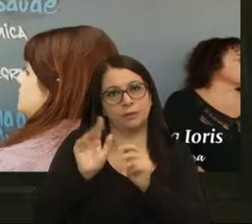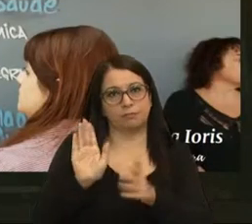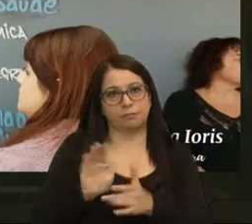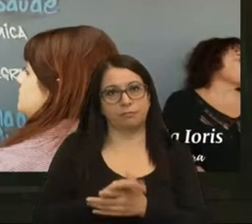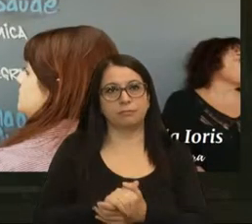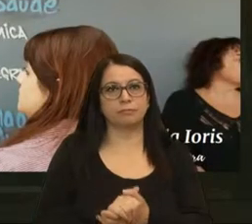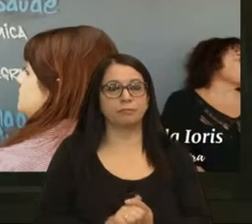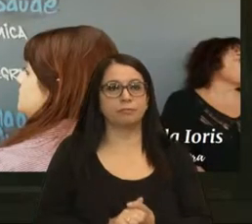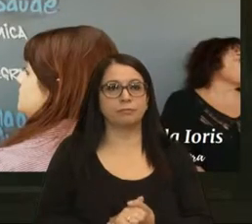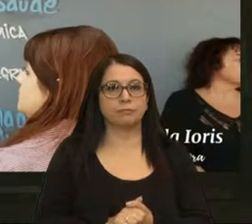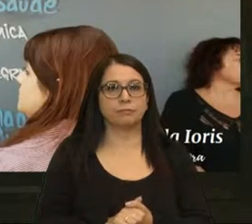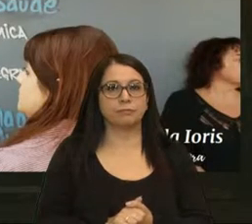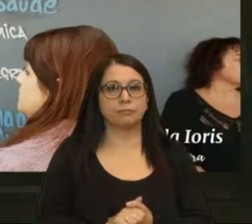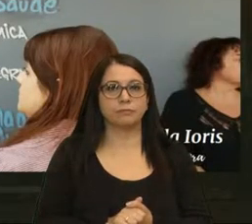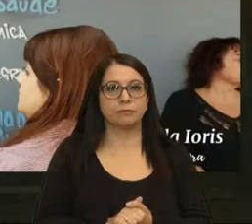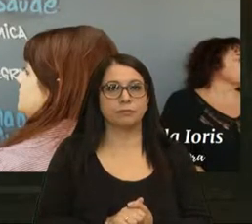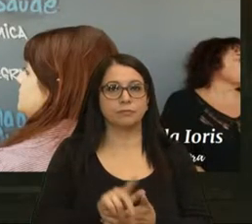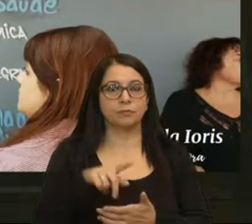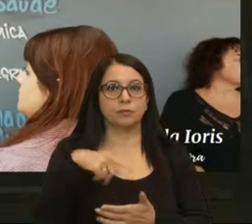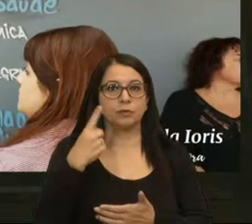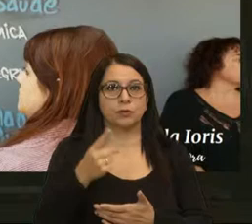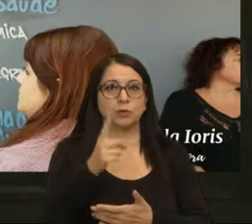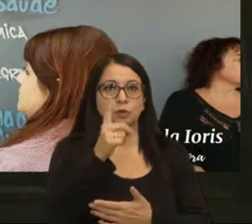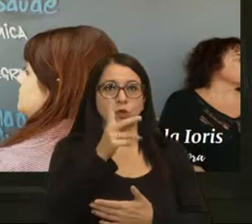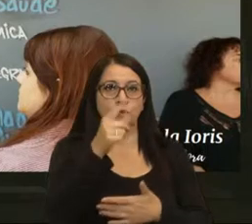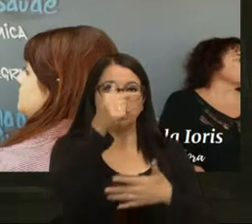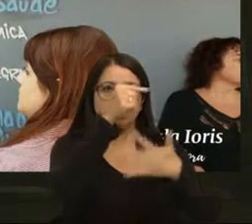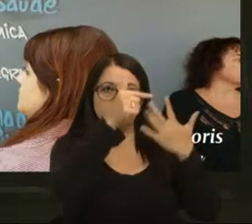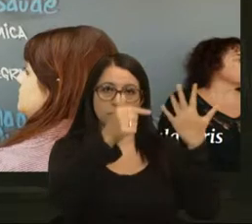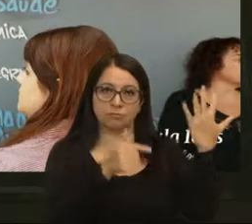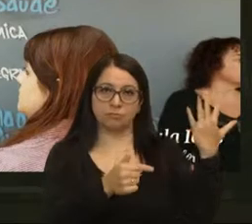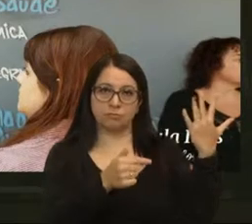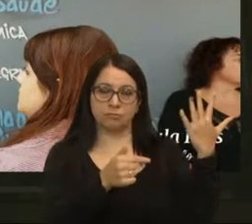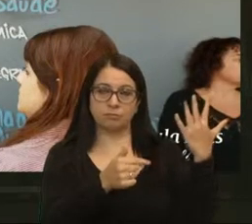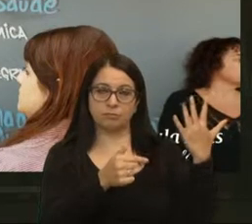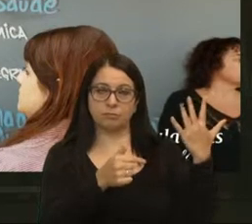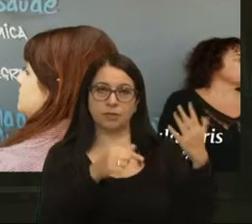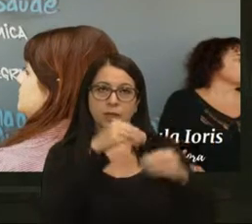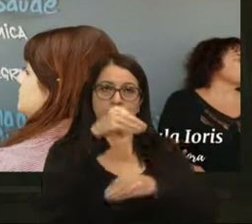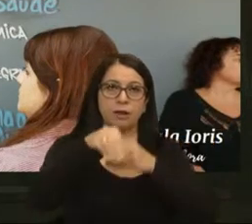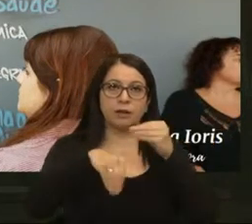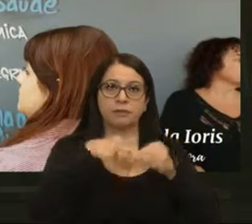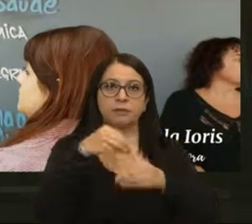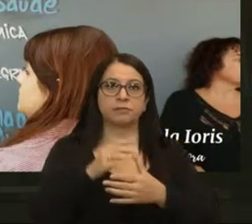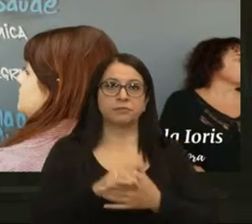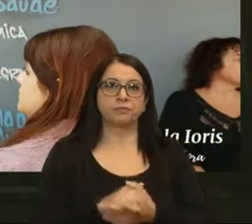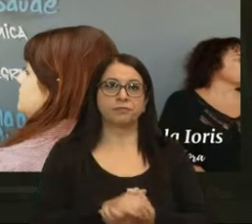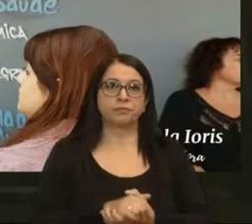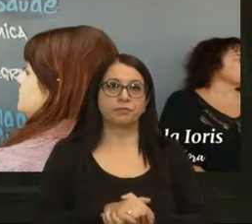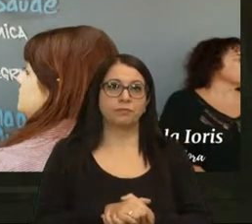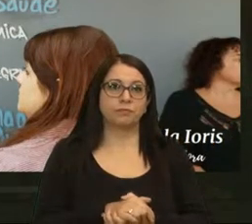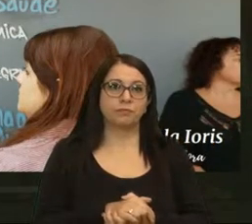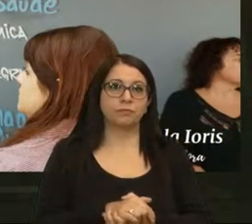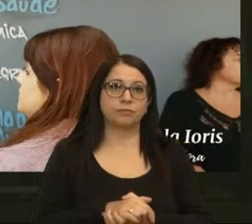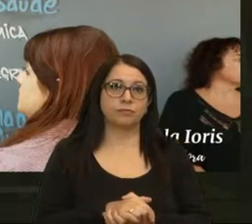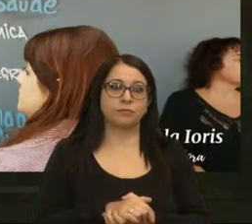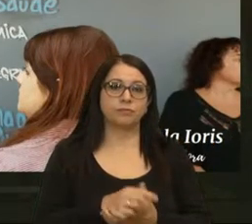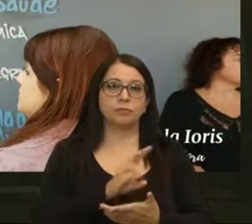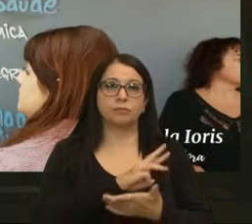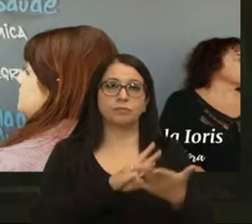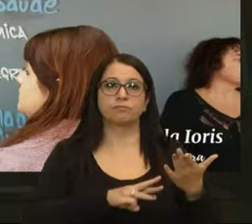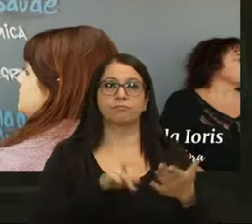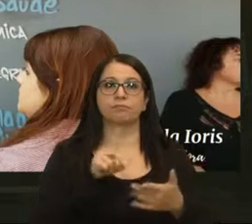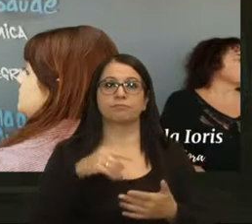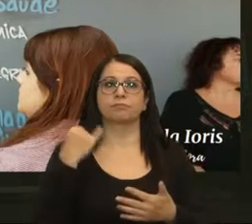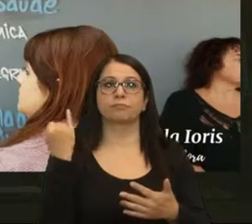O próximo, os 12 elementos que envolvem o método, é muito